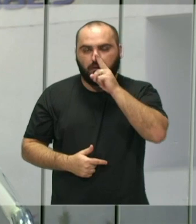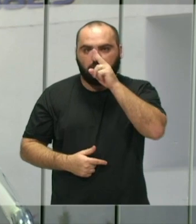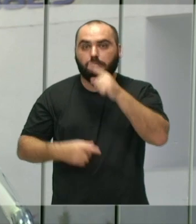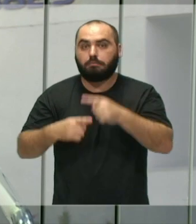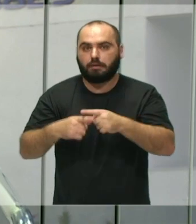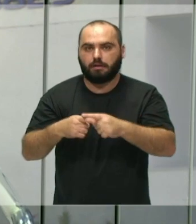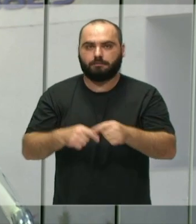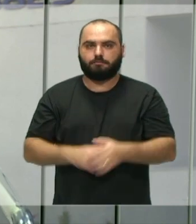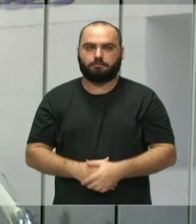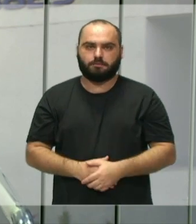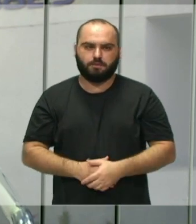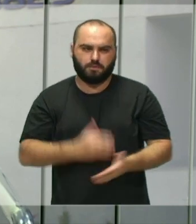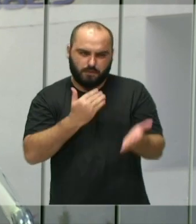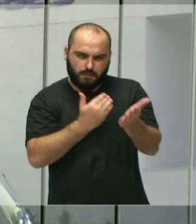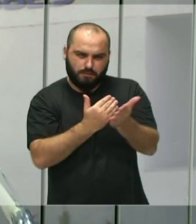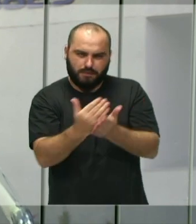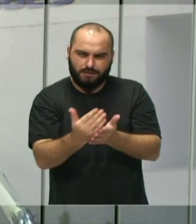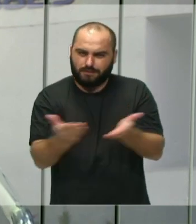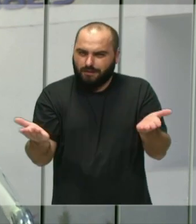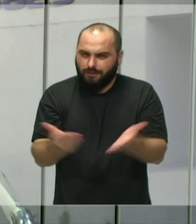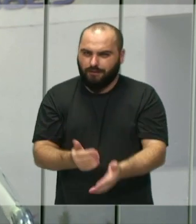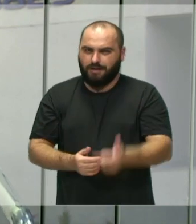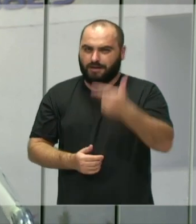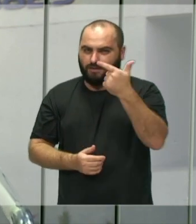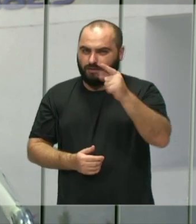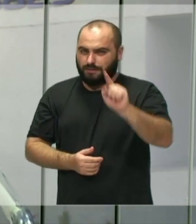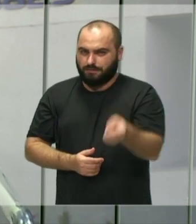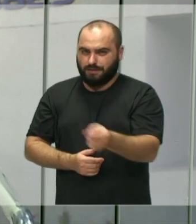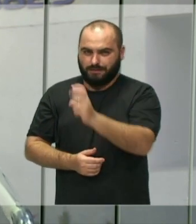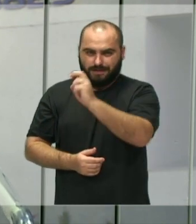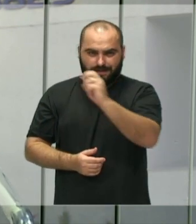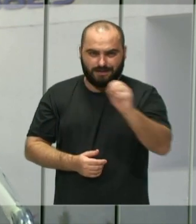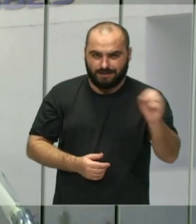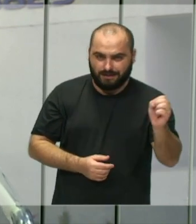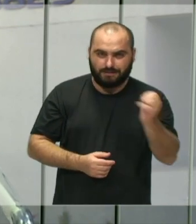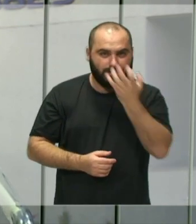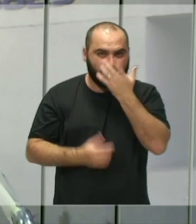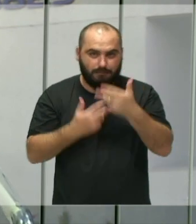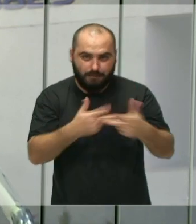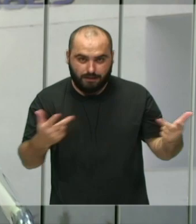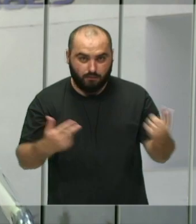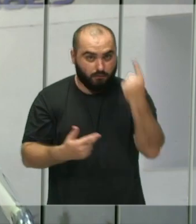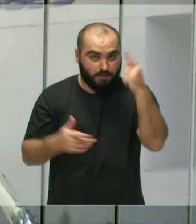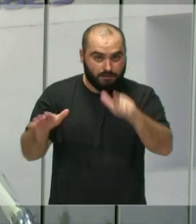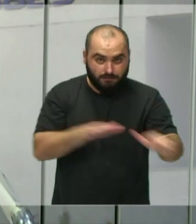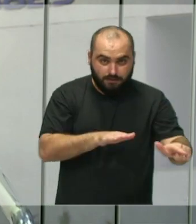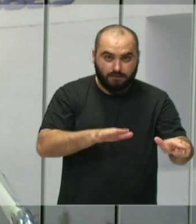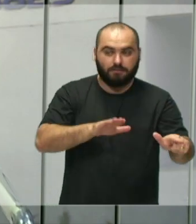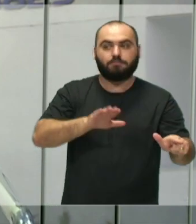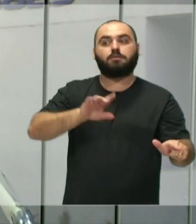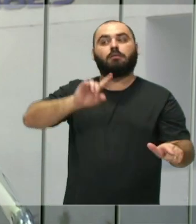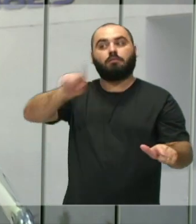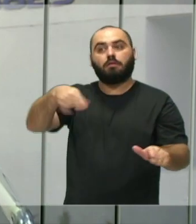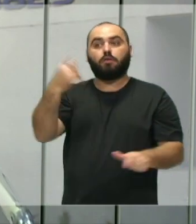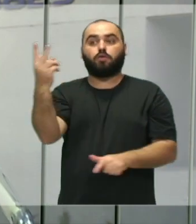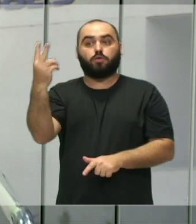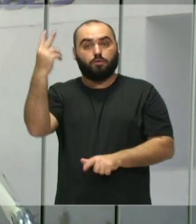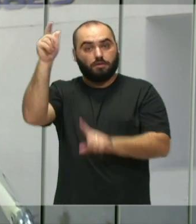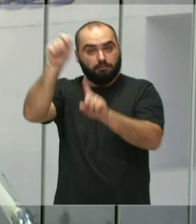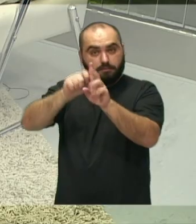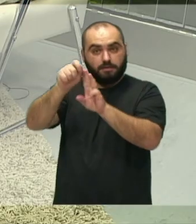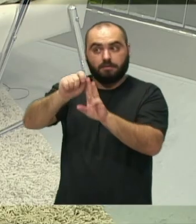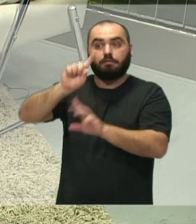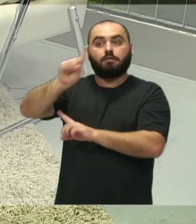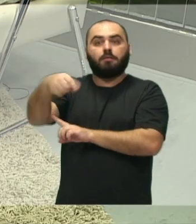2.500 animais menos de uma semana na primeira etapa e logo a segunda etapa, dois meses depois, mais 2